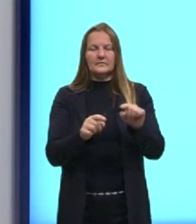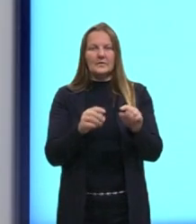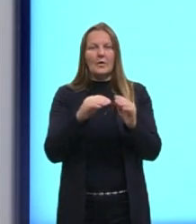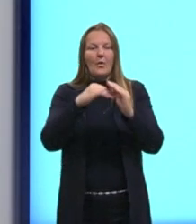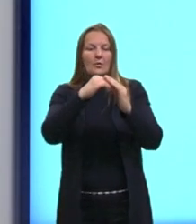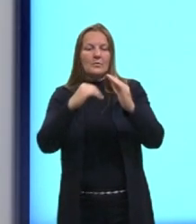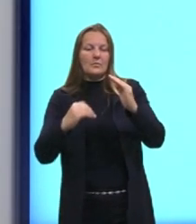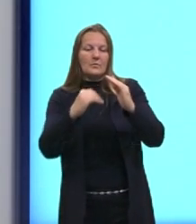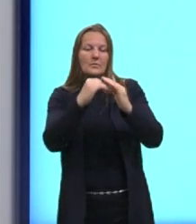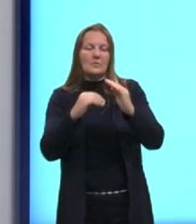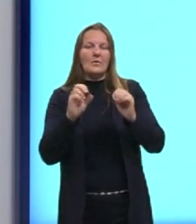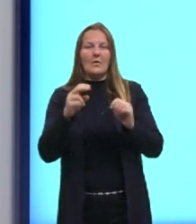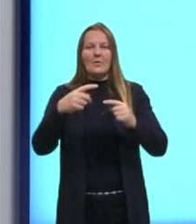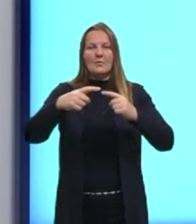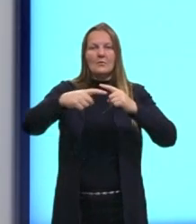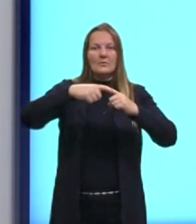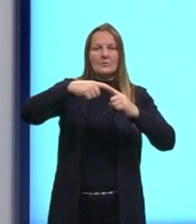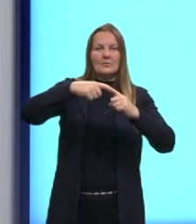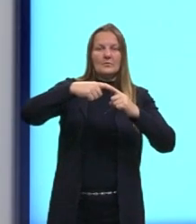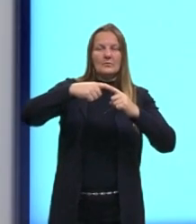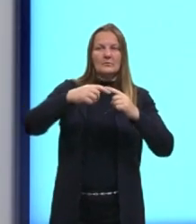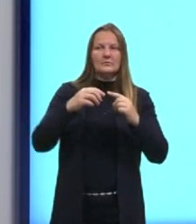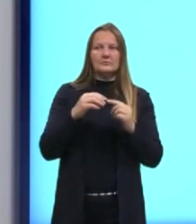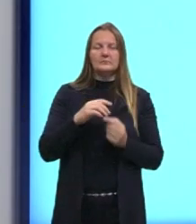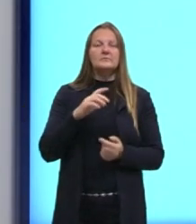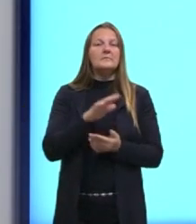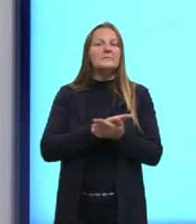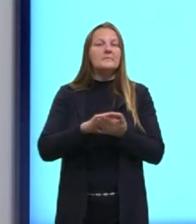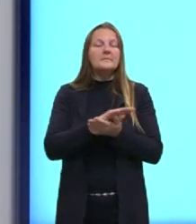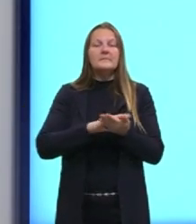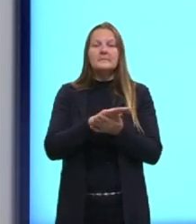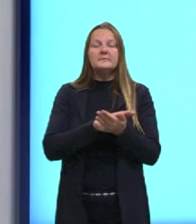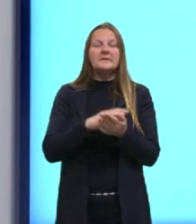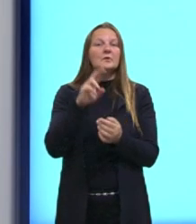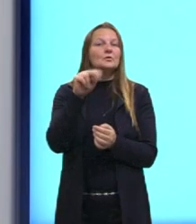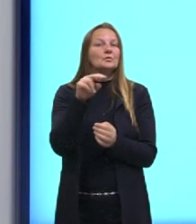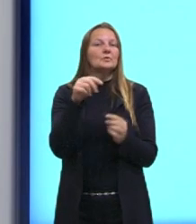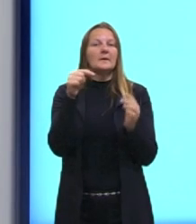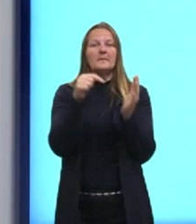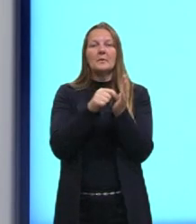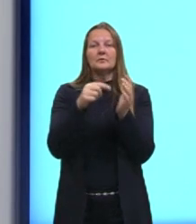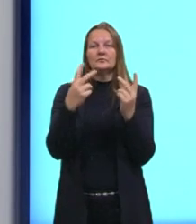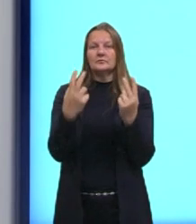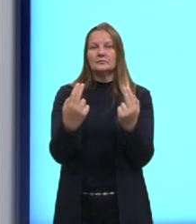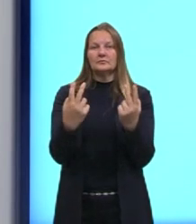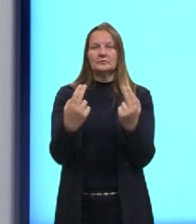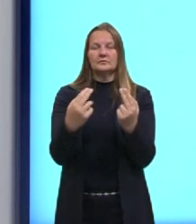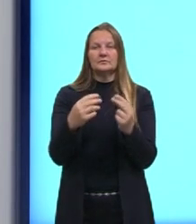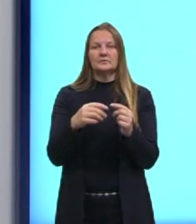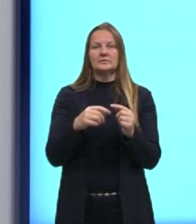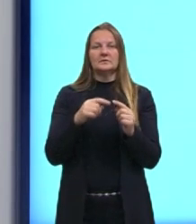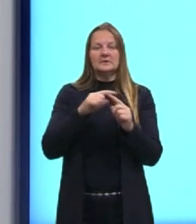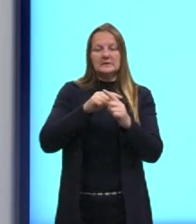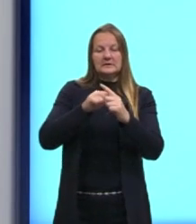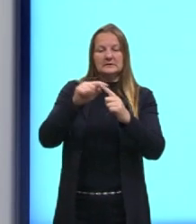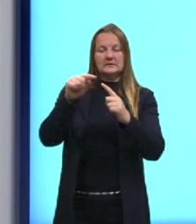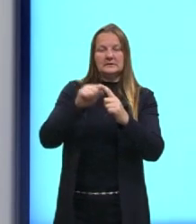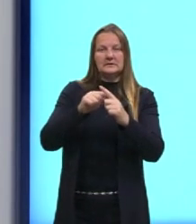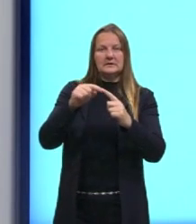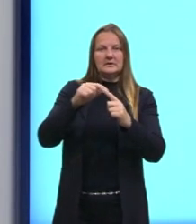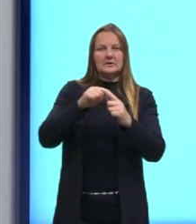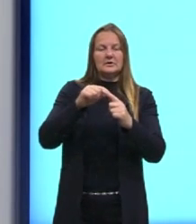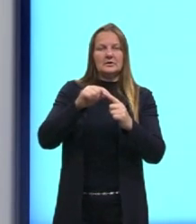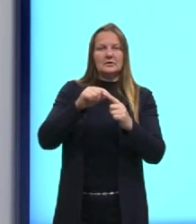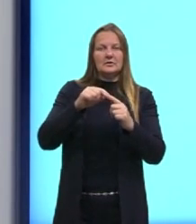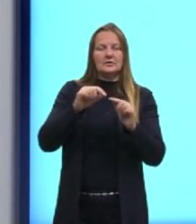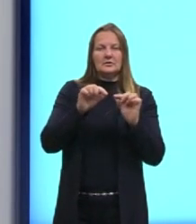nós vimos? Que as retas paralelas não possuem nenhum pontinho em comum, enquanto as retas coincidentes possuem todos